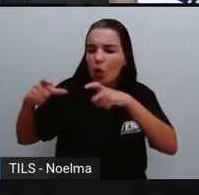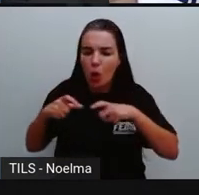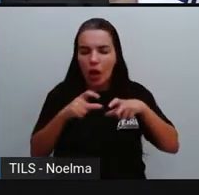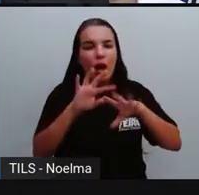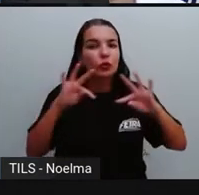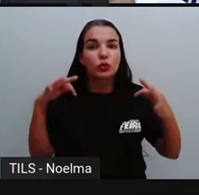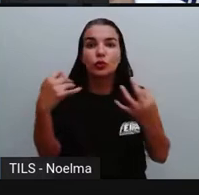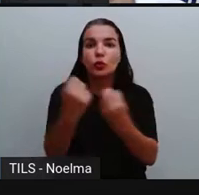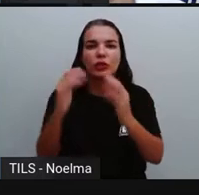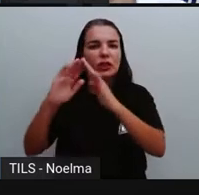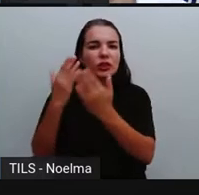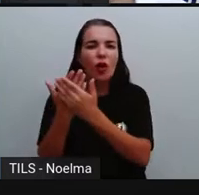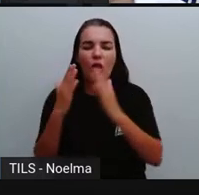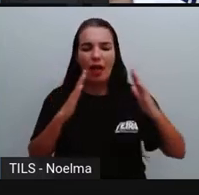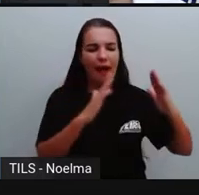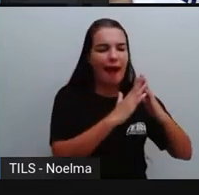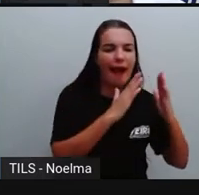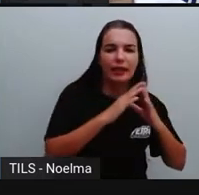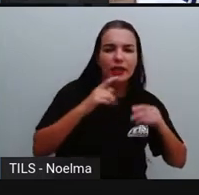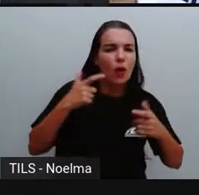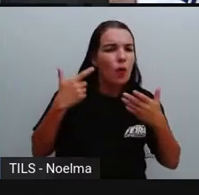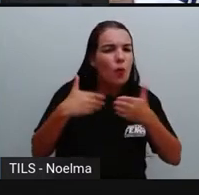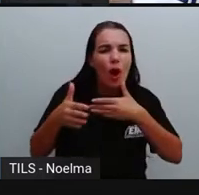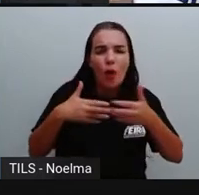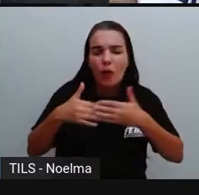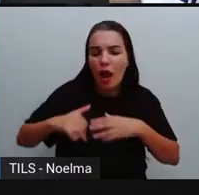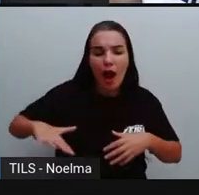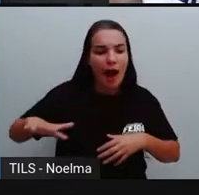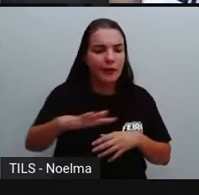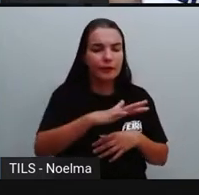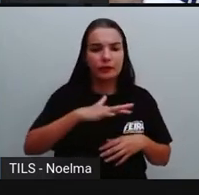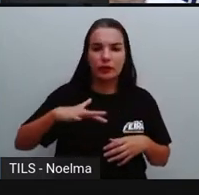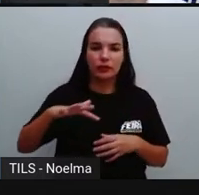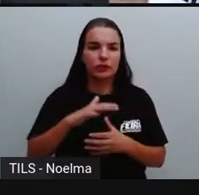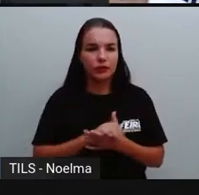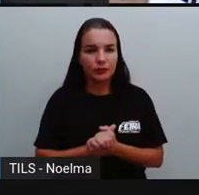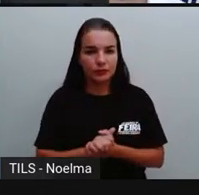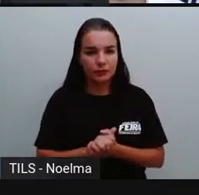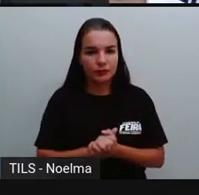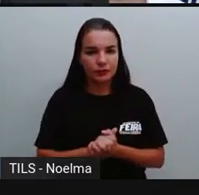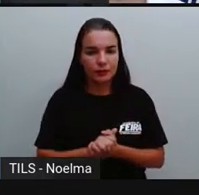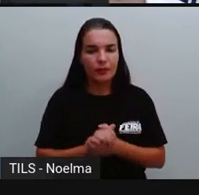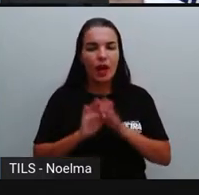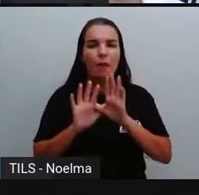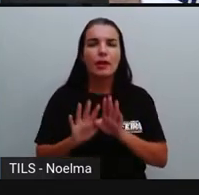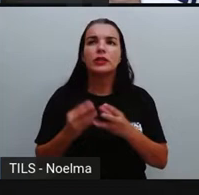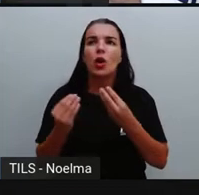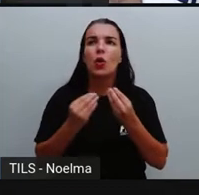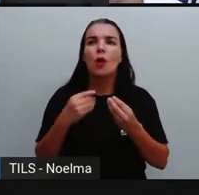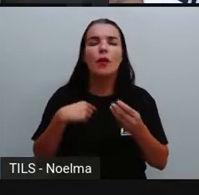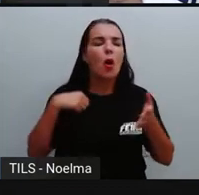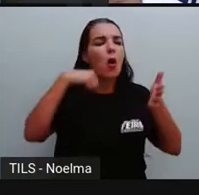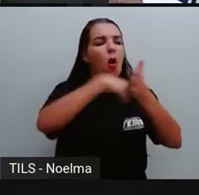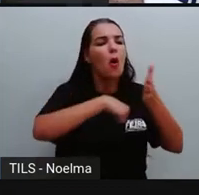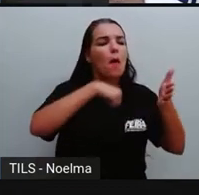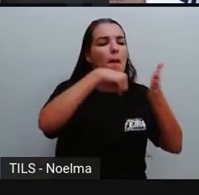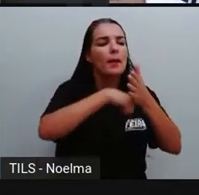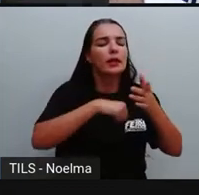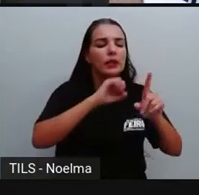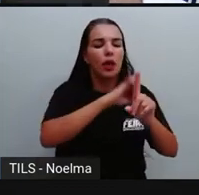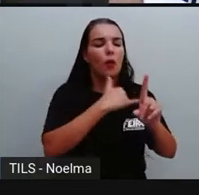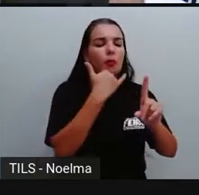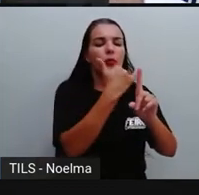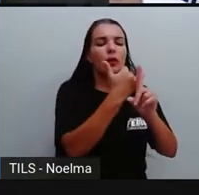escola e em qualquer ambiente que venha acontecer. Ô, PROE, como é que eu posso combater o bullying?